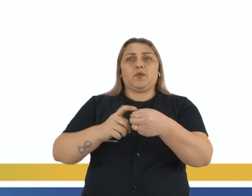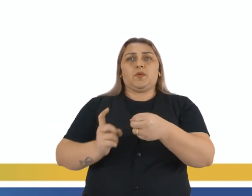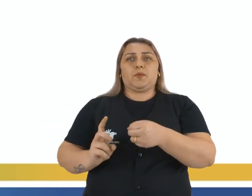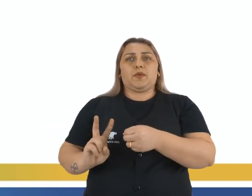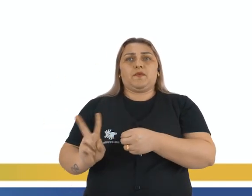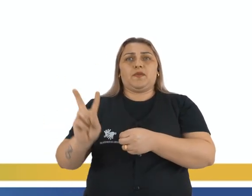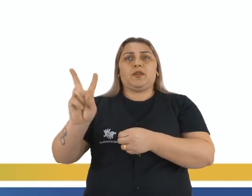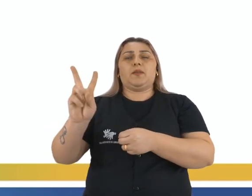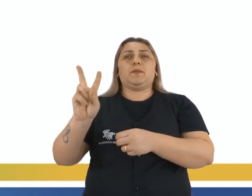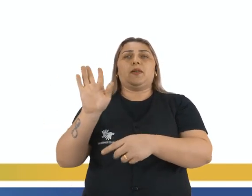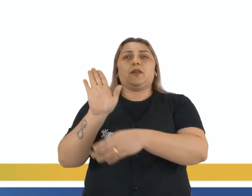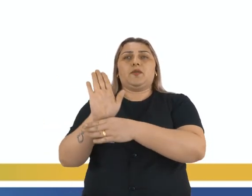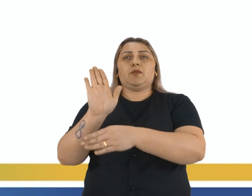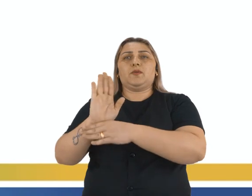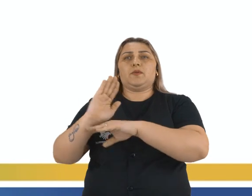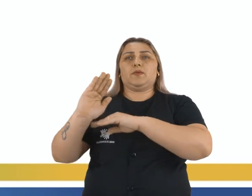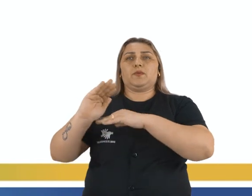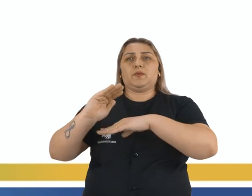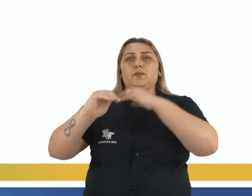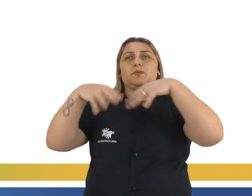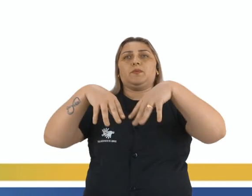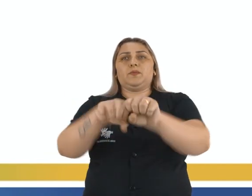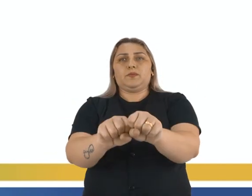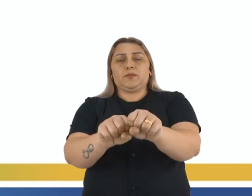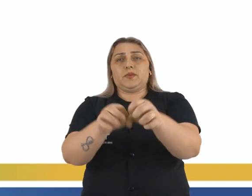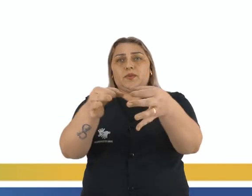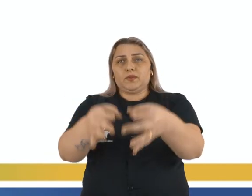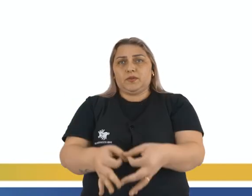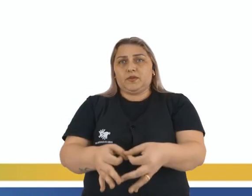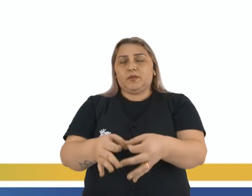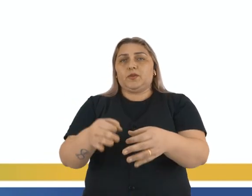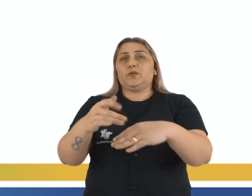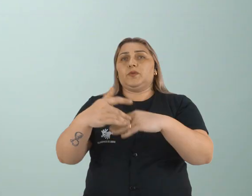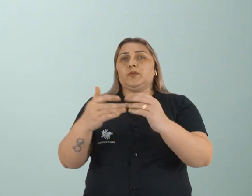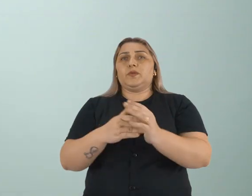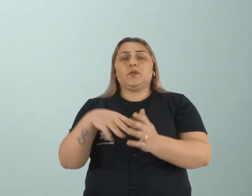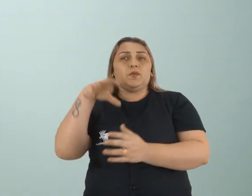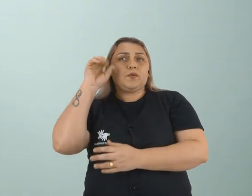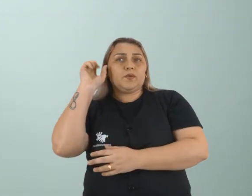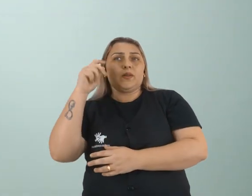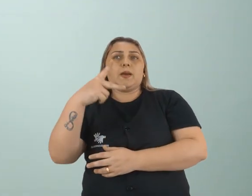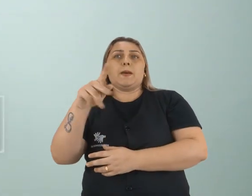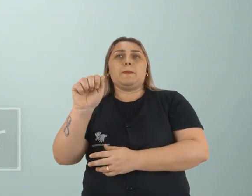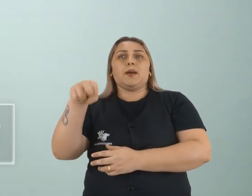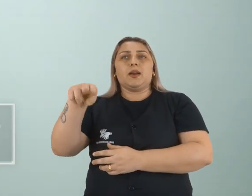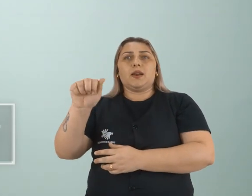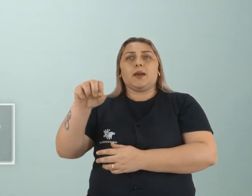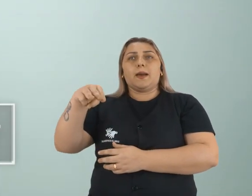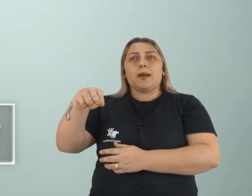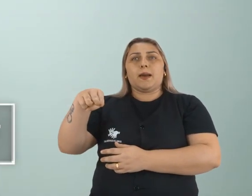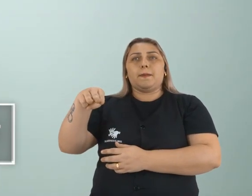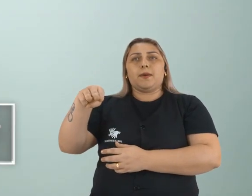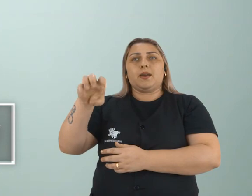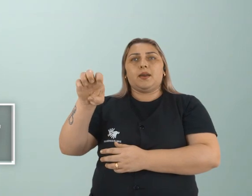para ajudar no processo de emancipação. Certo? Então, todas as vezes que você escutar a palavra pan-americano, tem relação com esse processo